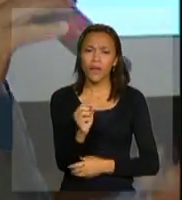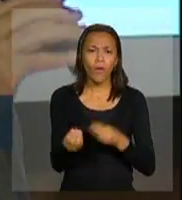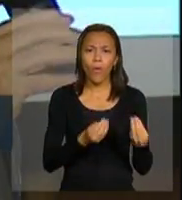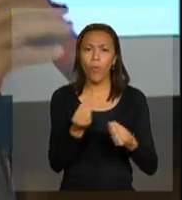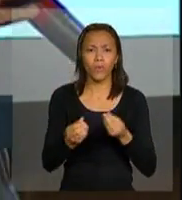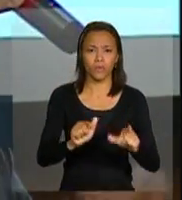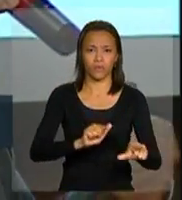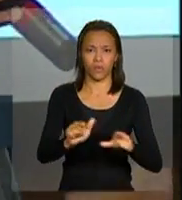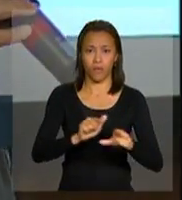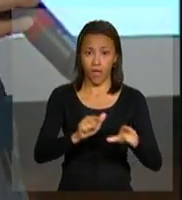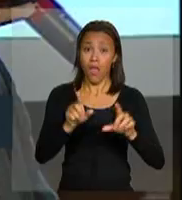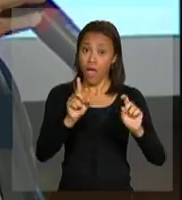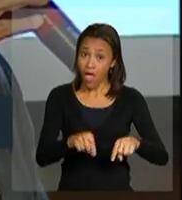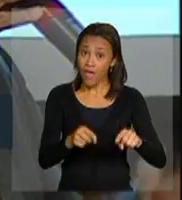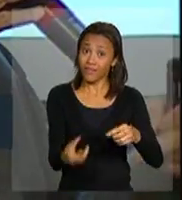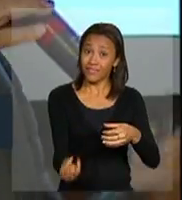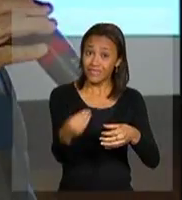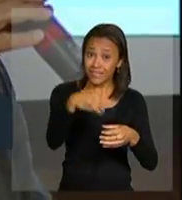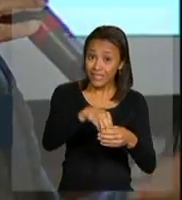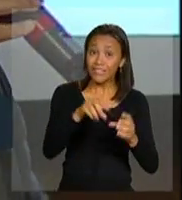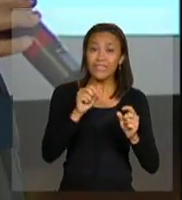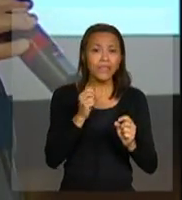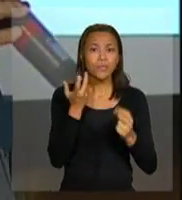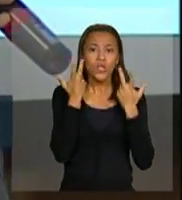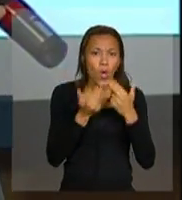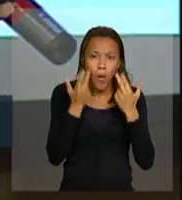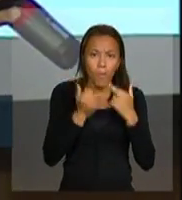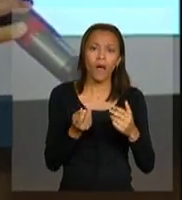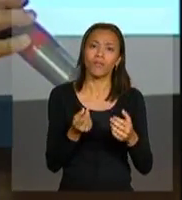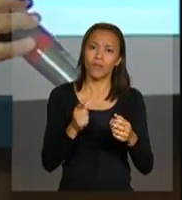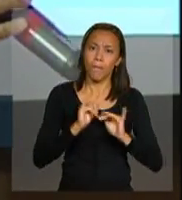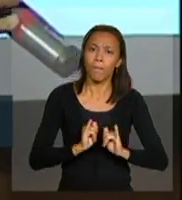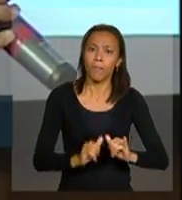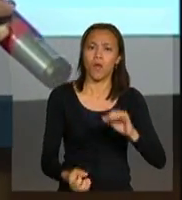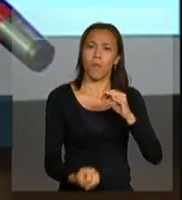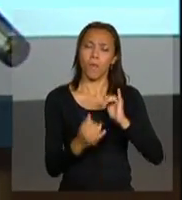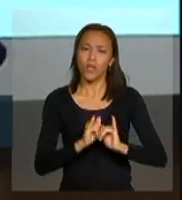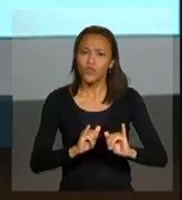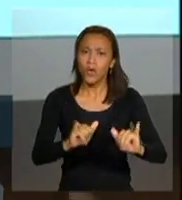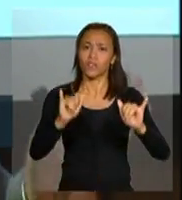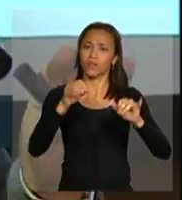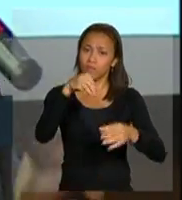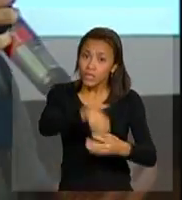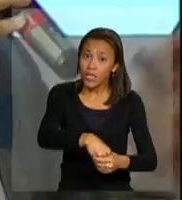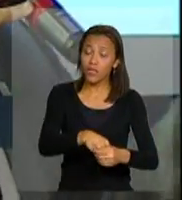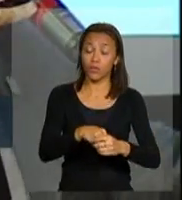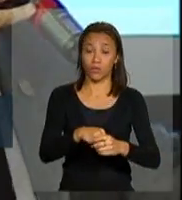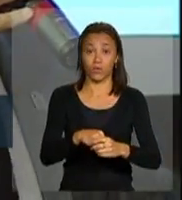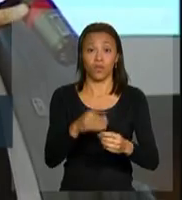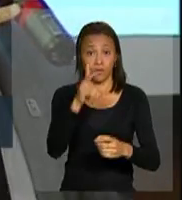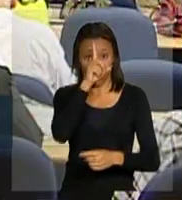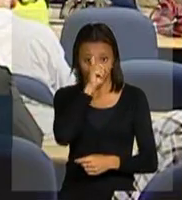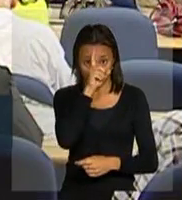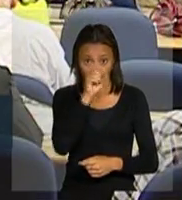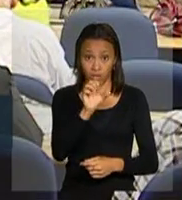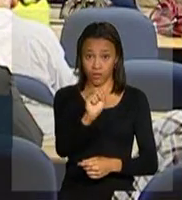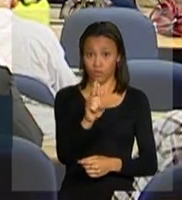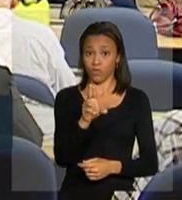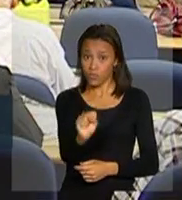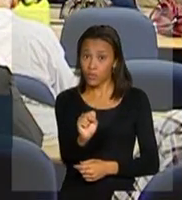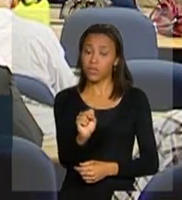definitiva da AIDS enquanto rotina na rede básica. É fundamental, sim, que nós tenhamos serviços de referência